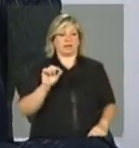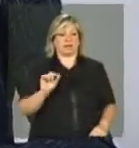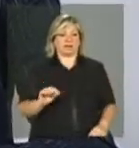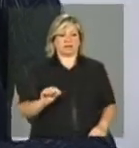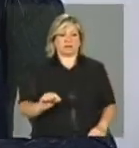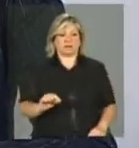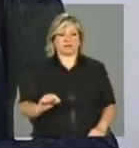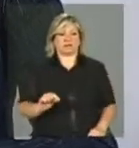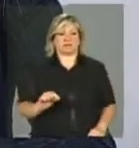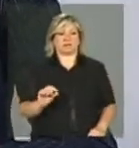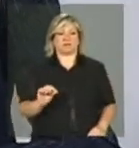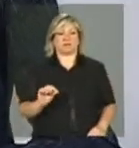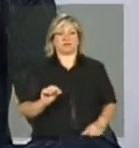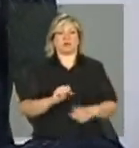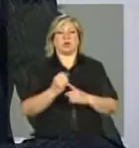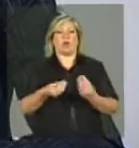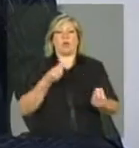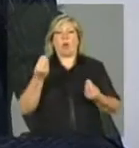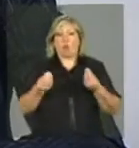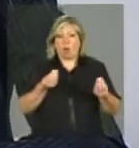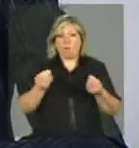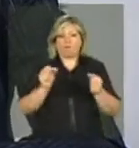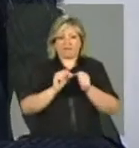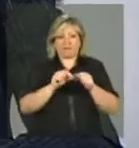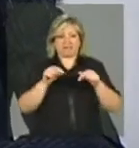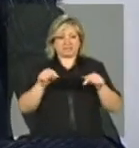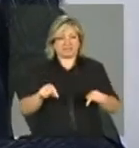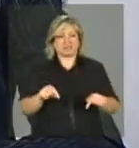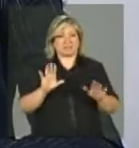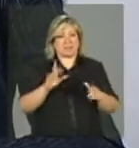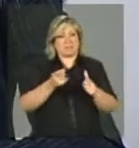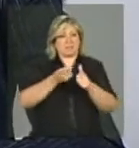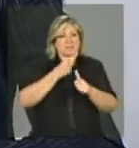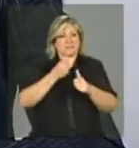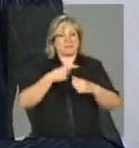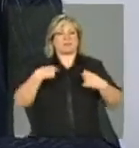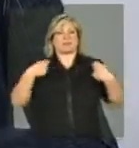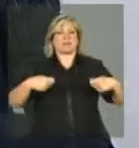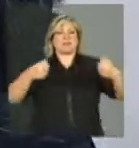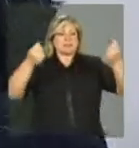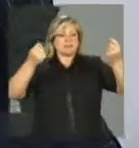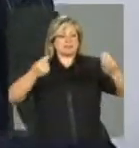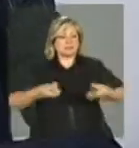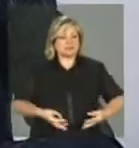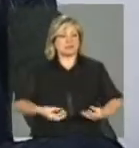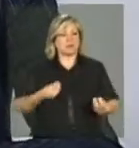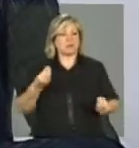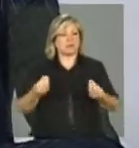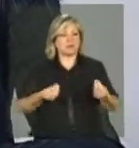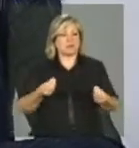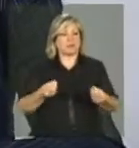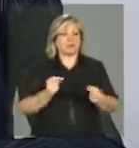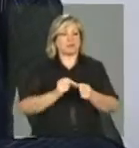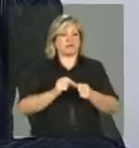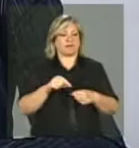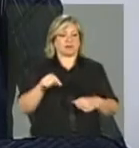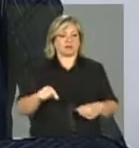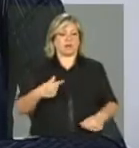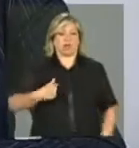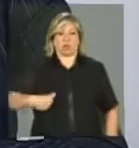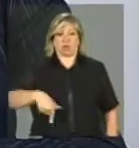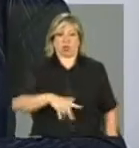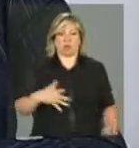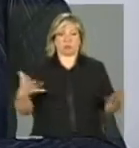antes de eu colocar como ela atua, eu precisaria colocar para você a composição dela. Então, a gente